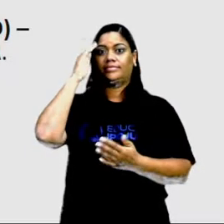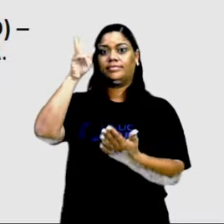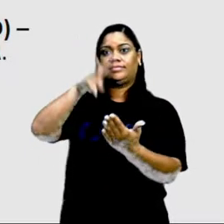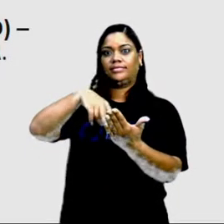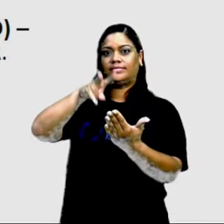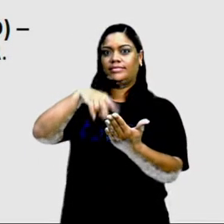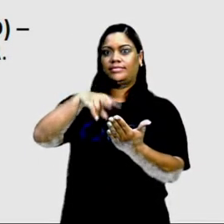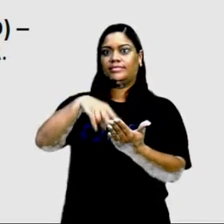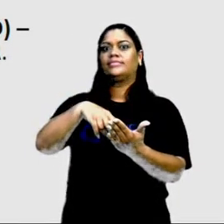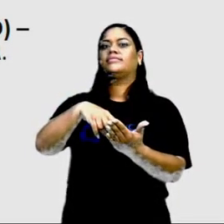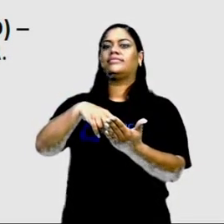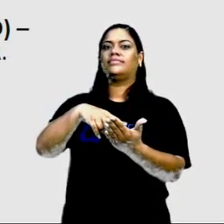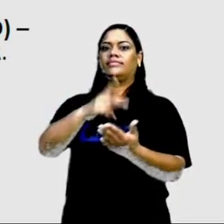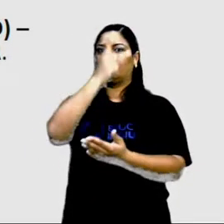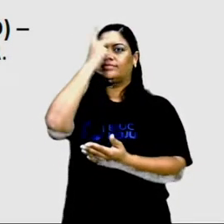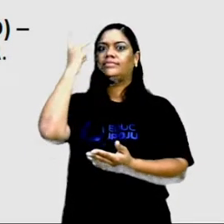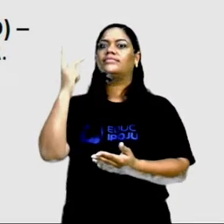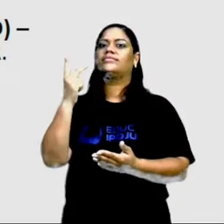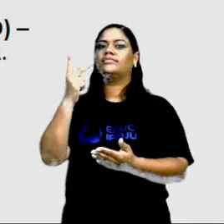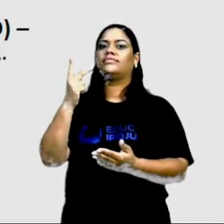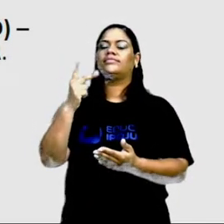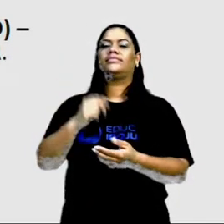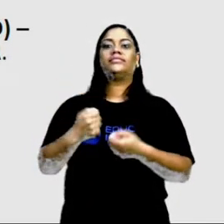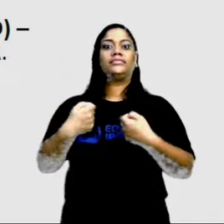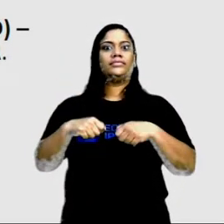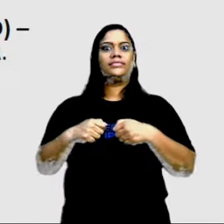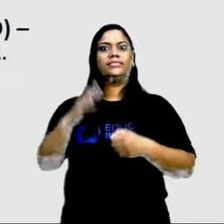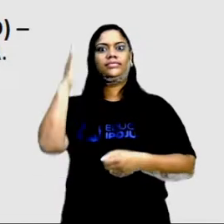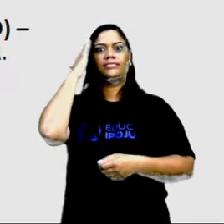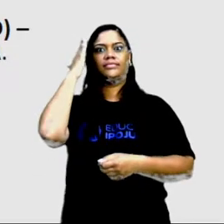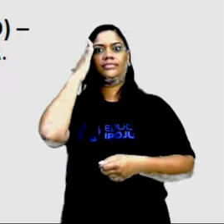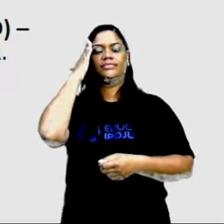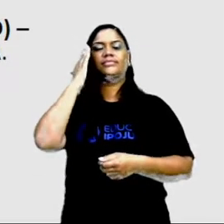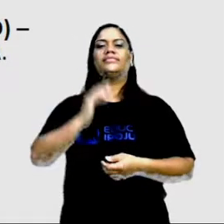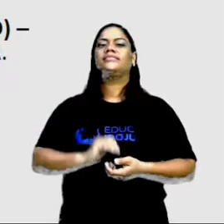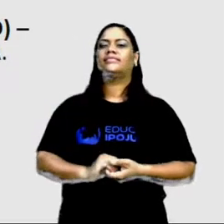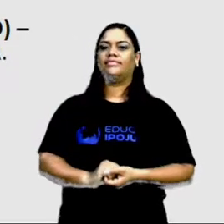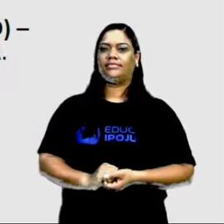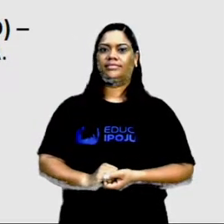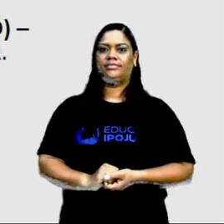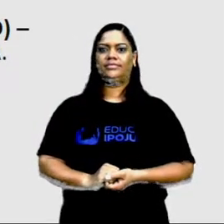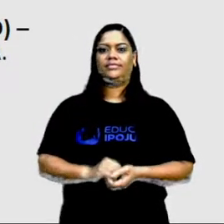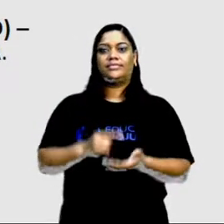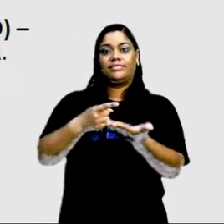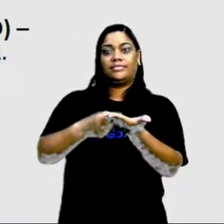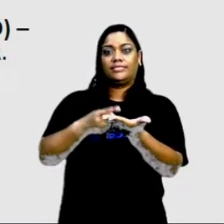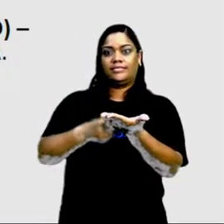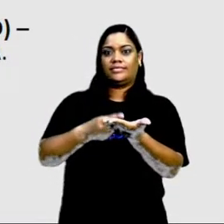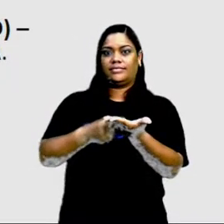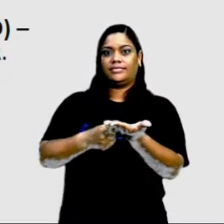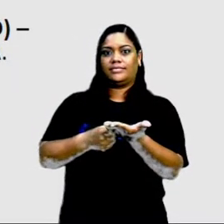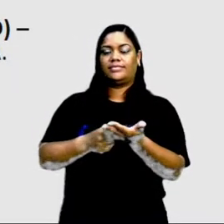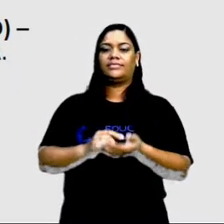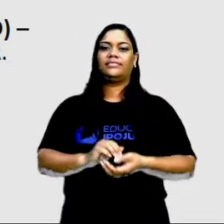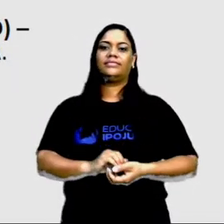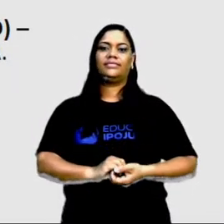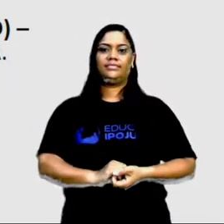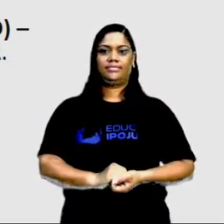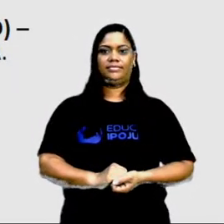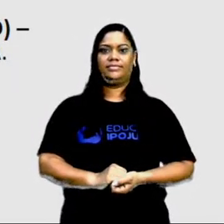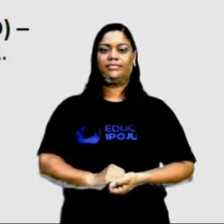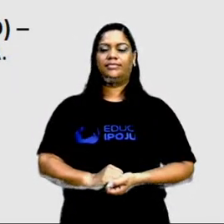ao encontro do público-alvo. A identificação do produto ou marca, que é o chamado